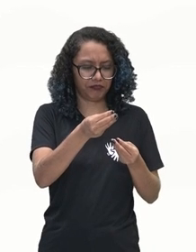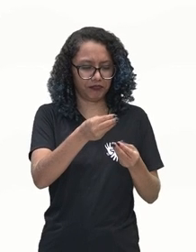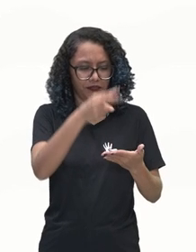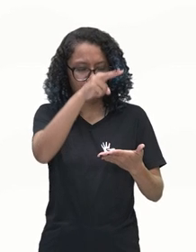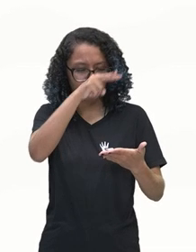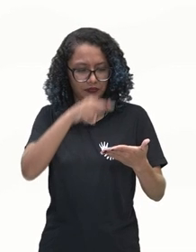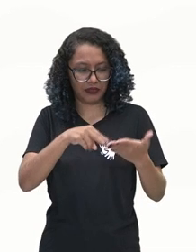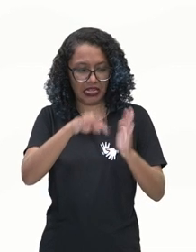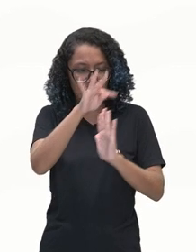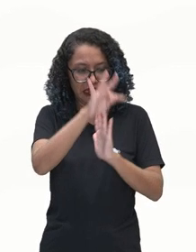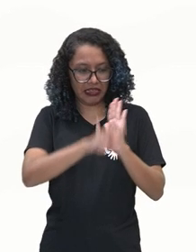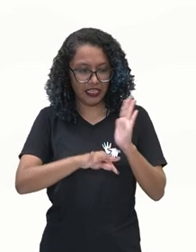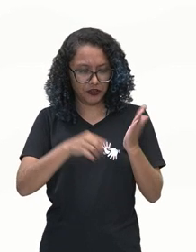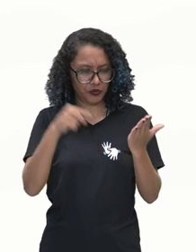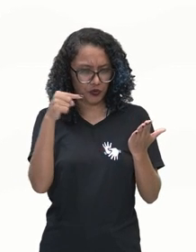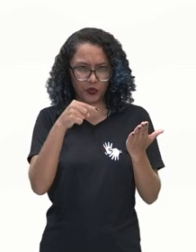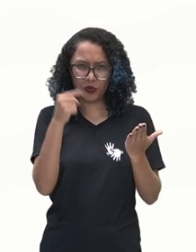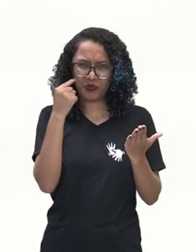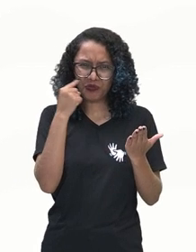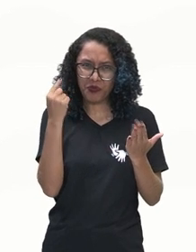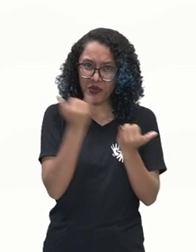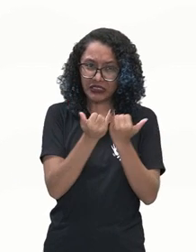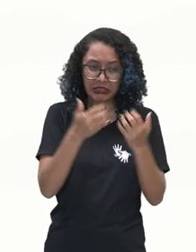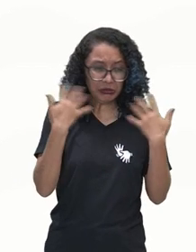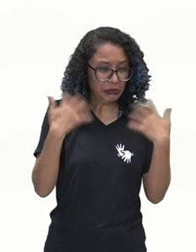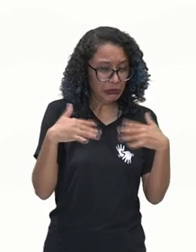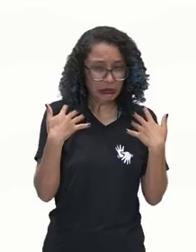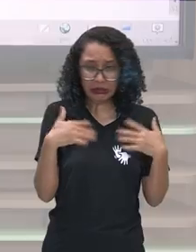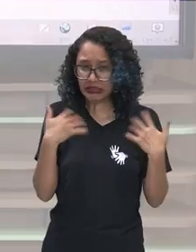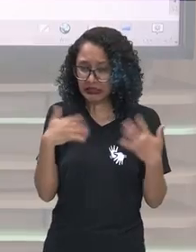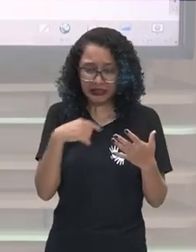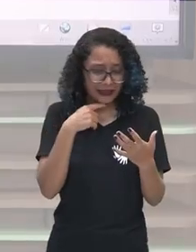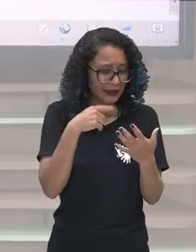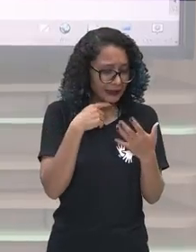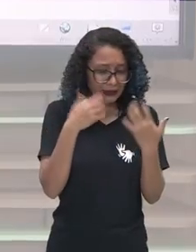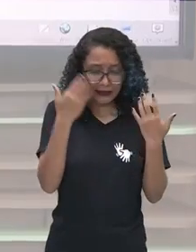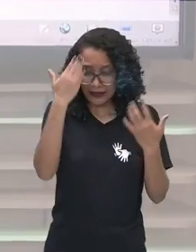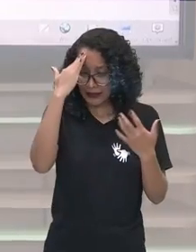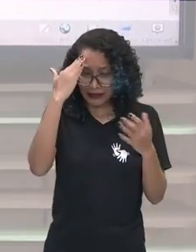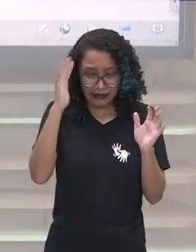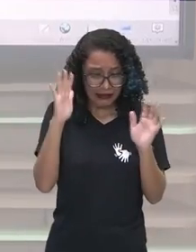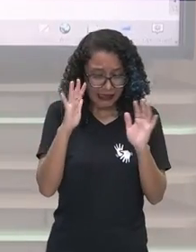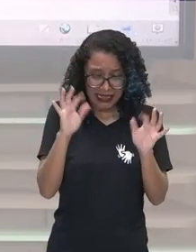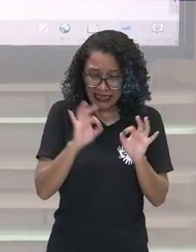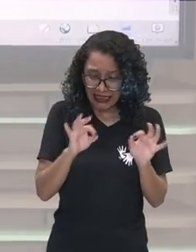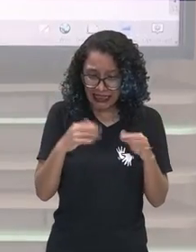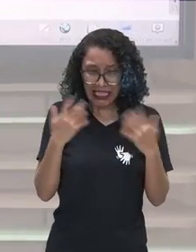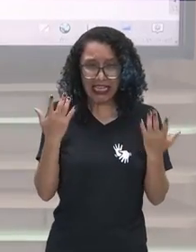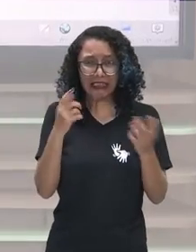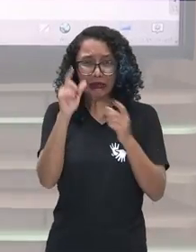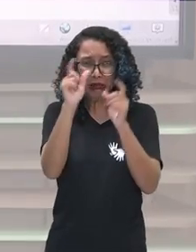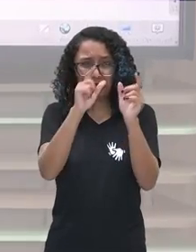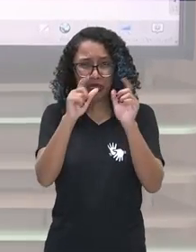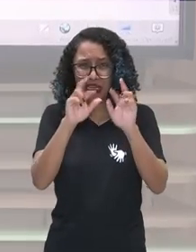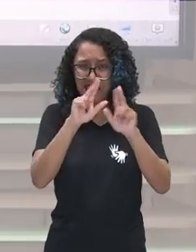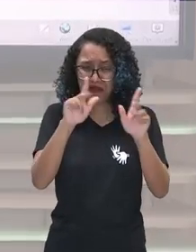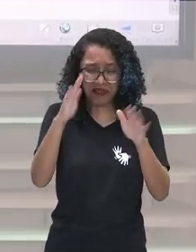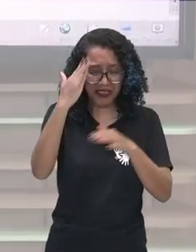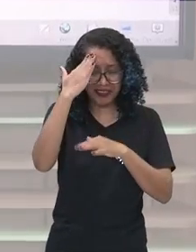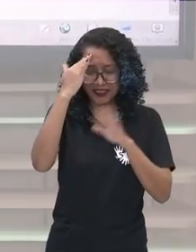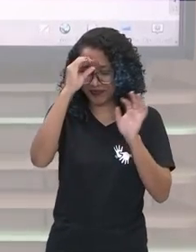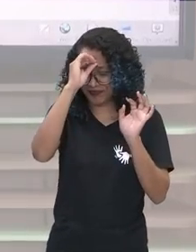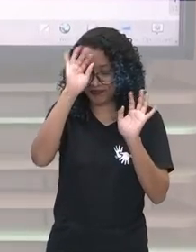se desesperou, meu Deus do céu, não, eu não vou conseguir, porque tem um monte de palavra aí, eu não tô entendendo